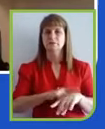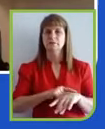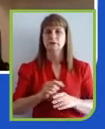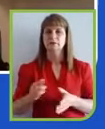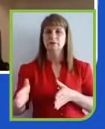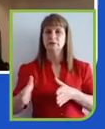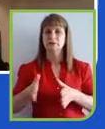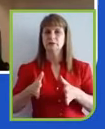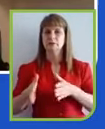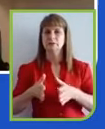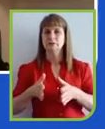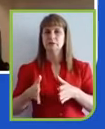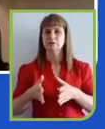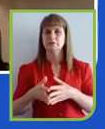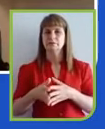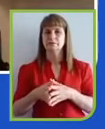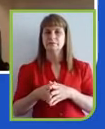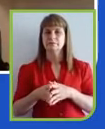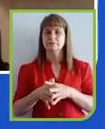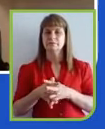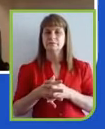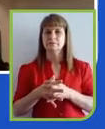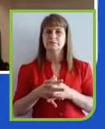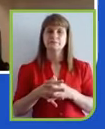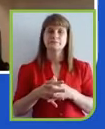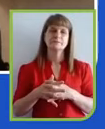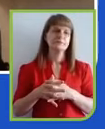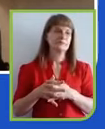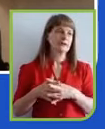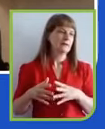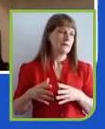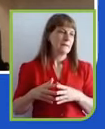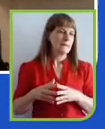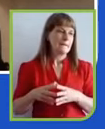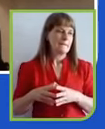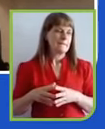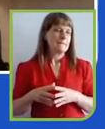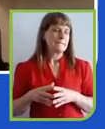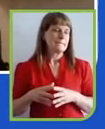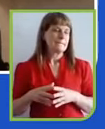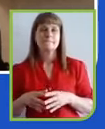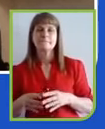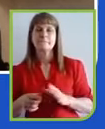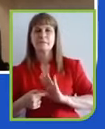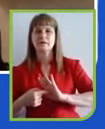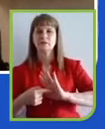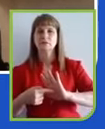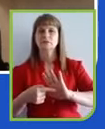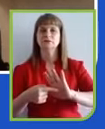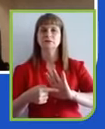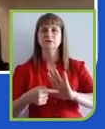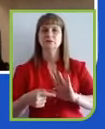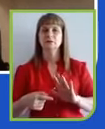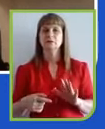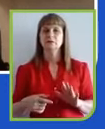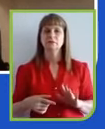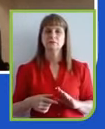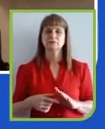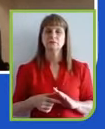Sem descer detalhes, sem dúvida nenhuma, os bancos mostraram esse grau de união